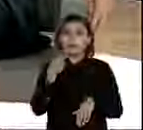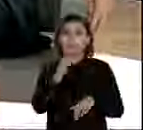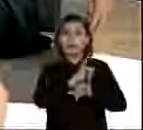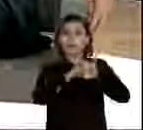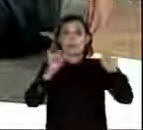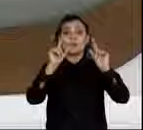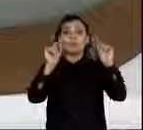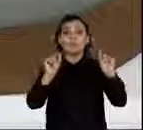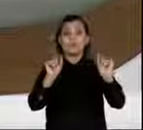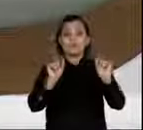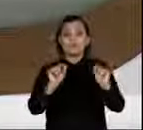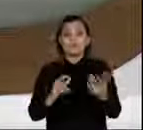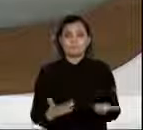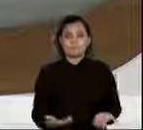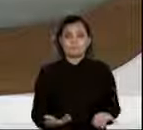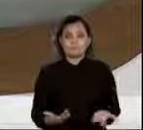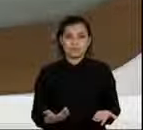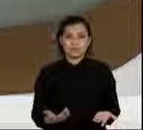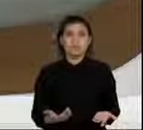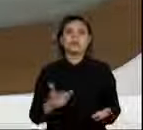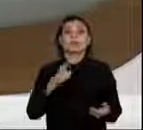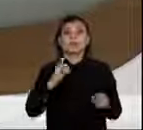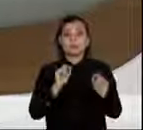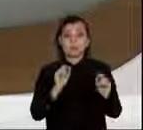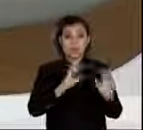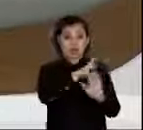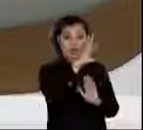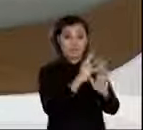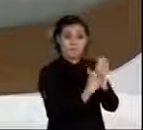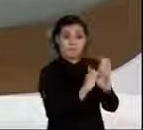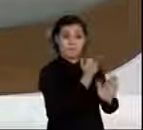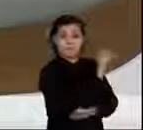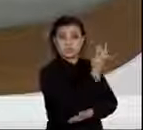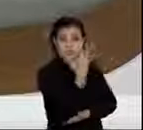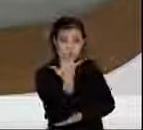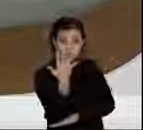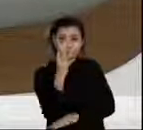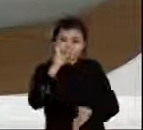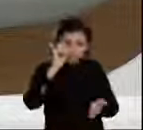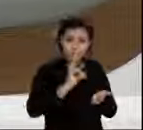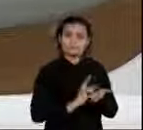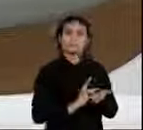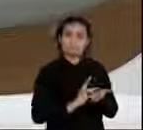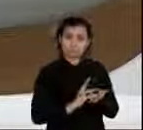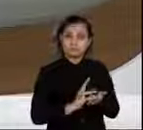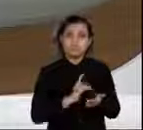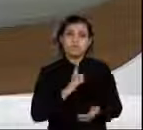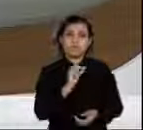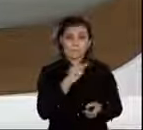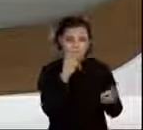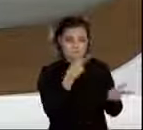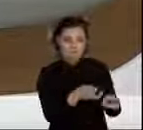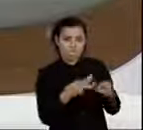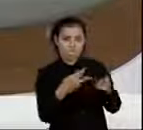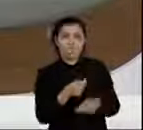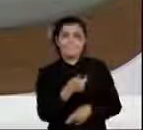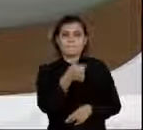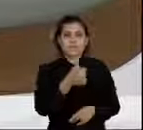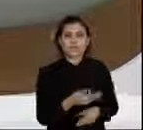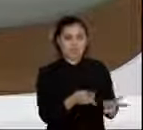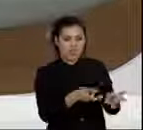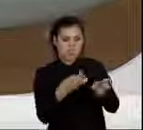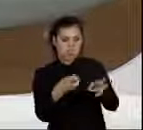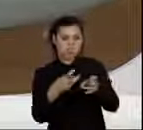tese de que o grande potencial da Amazônia, ou há um potencial da Amazônia ainda pouco explorado, digamos assim,